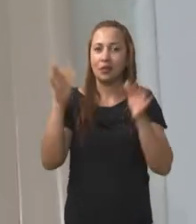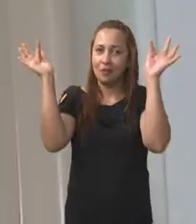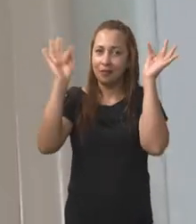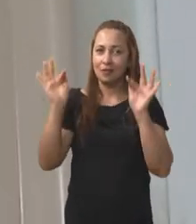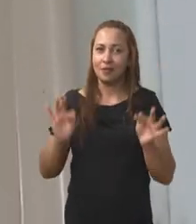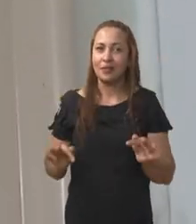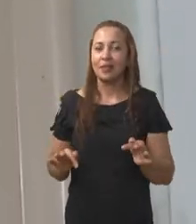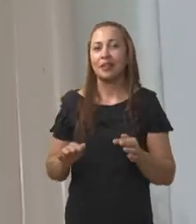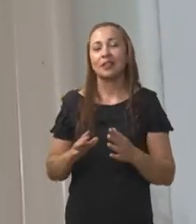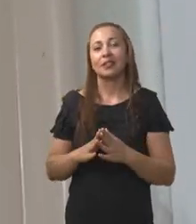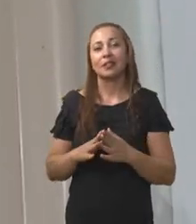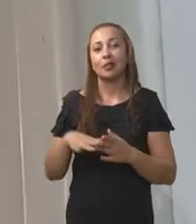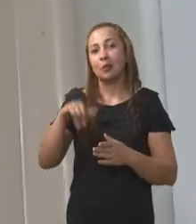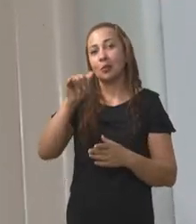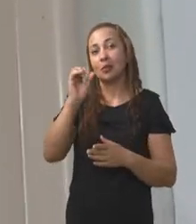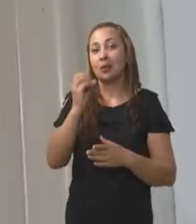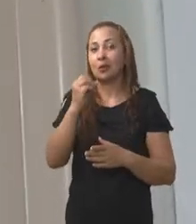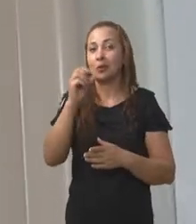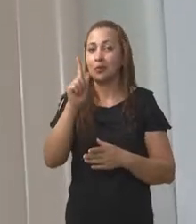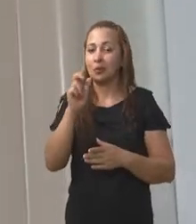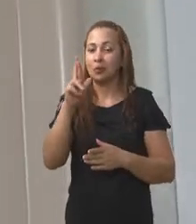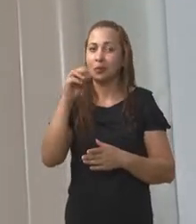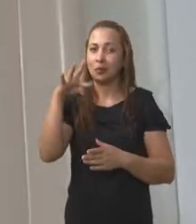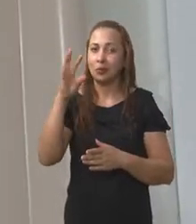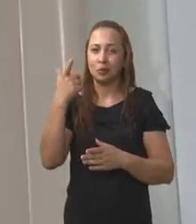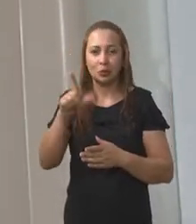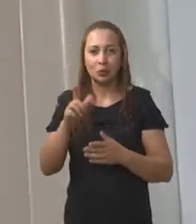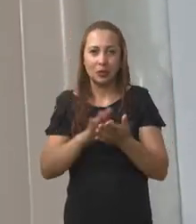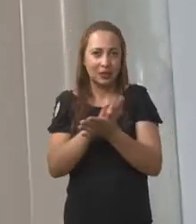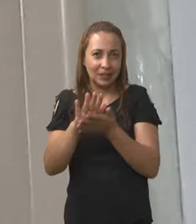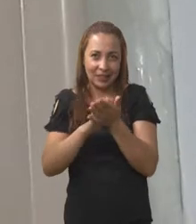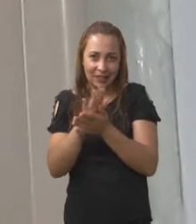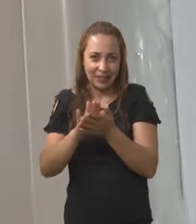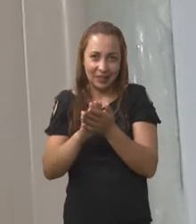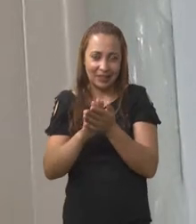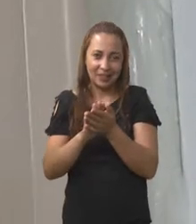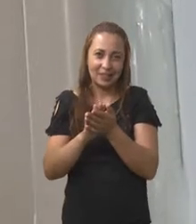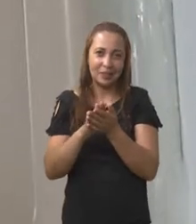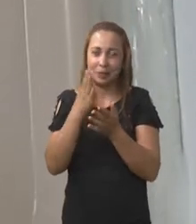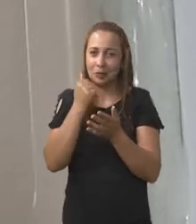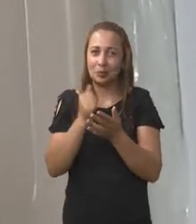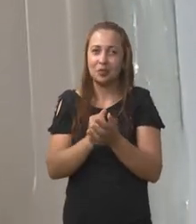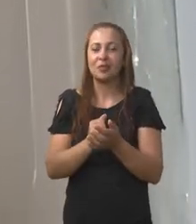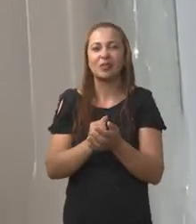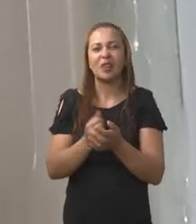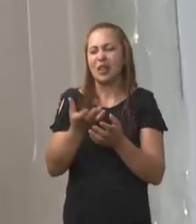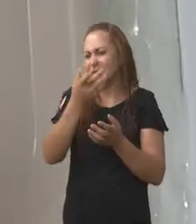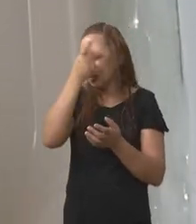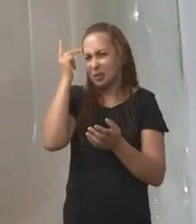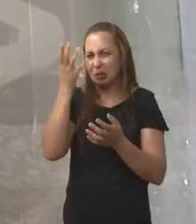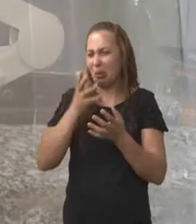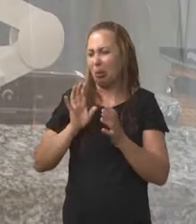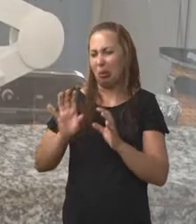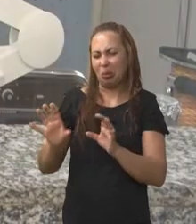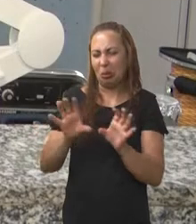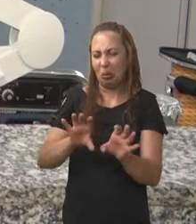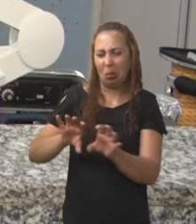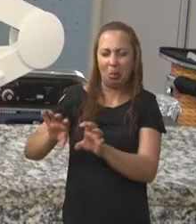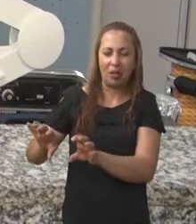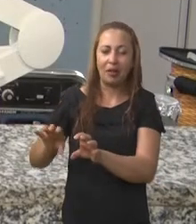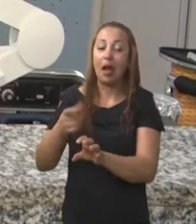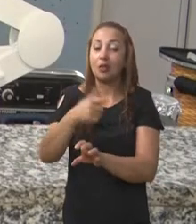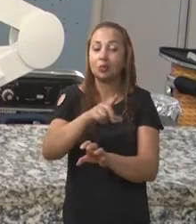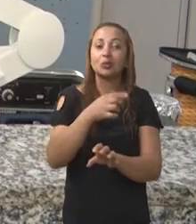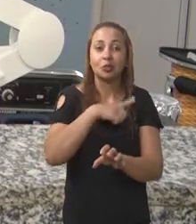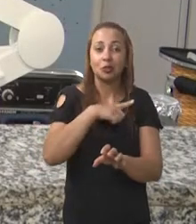felicidade, o iogurte, a amostra que não tinha nenhuma concentração do cogumelo do sol foi a menos aceita. Isso nos